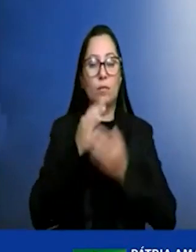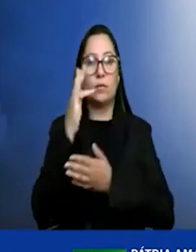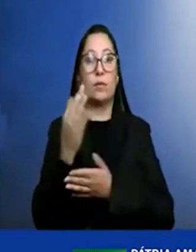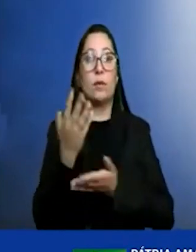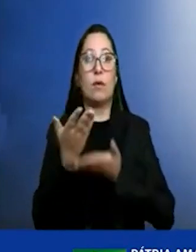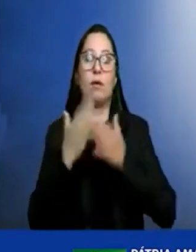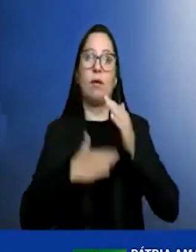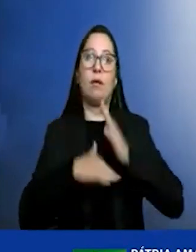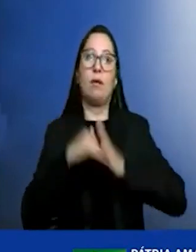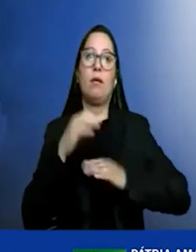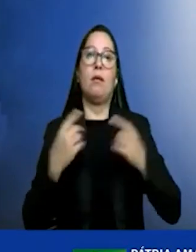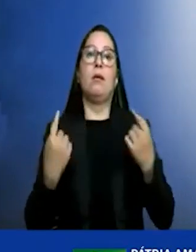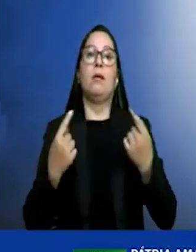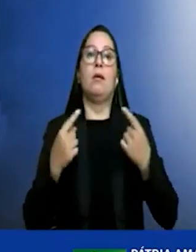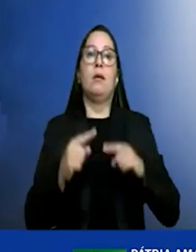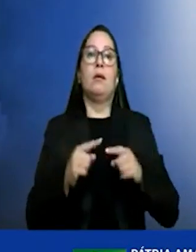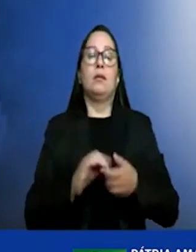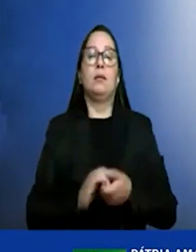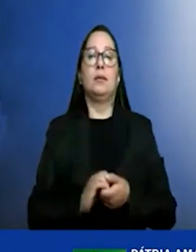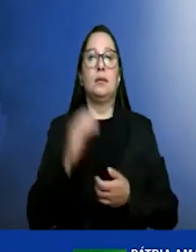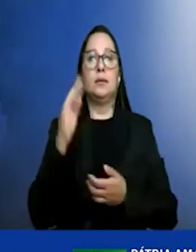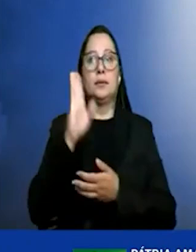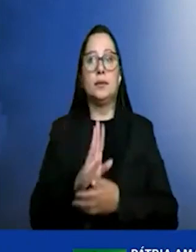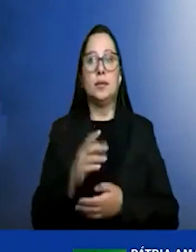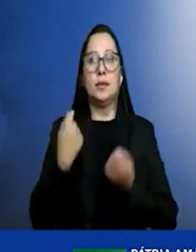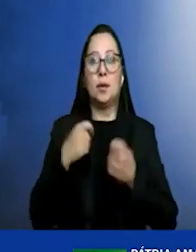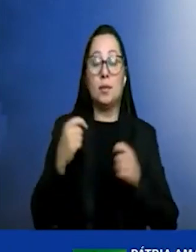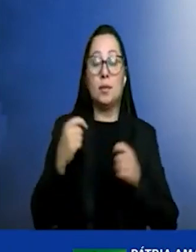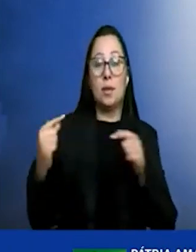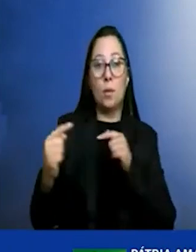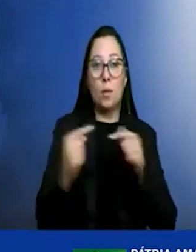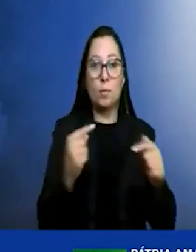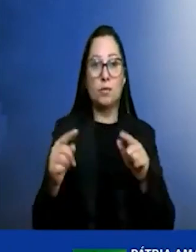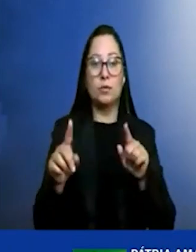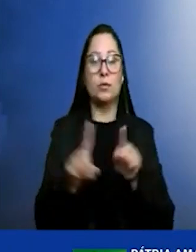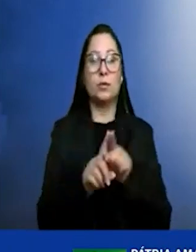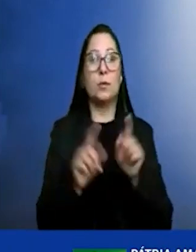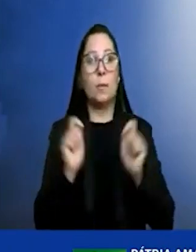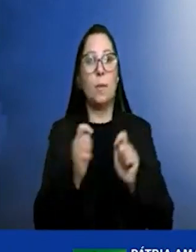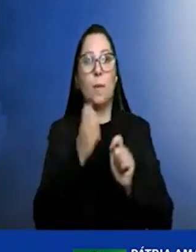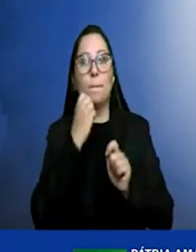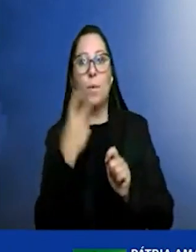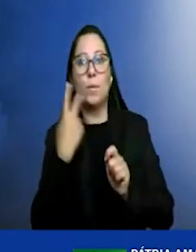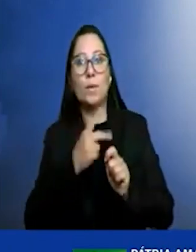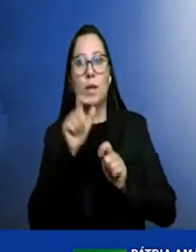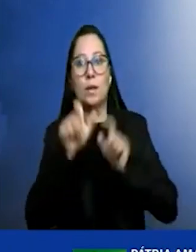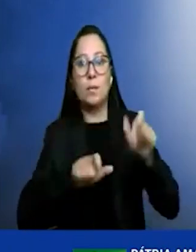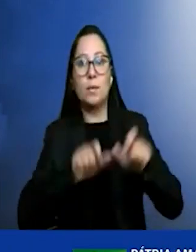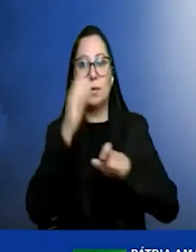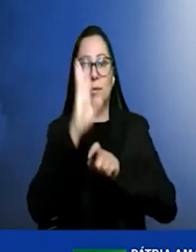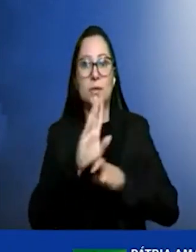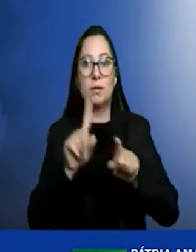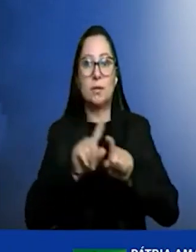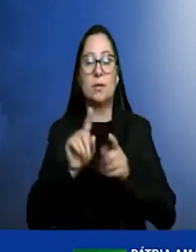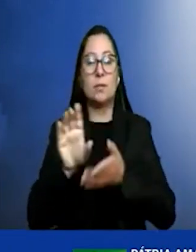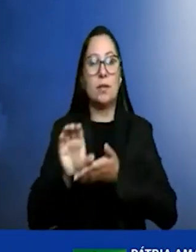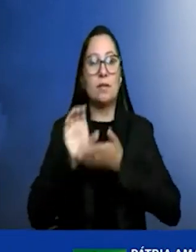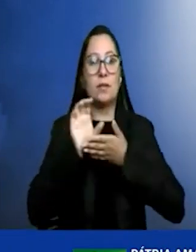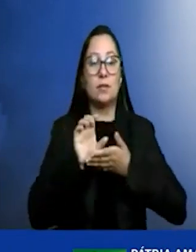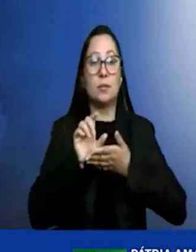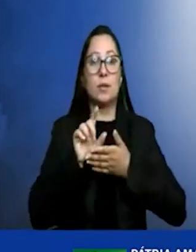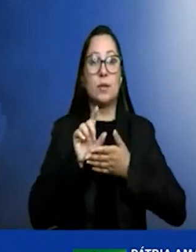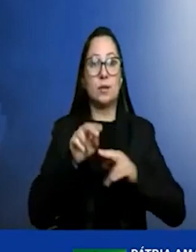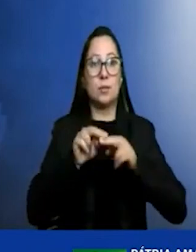competitividade o Brasil precisa ser competitivo para ser bom para os brasileiros e para atrair investimento é nessa pauta que a gente está